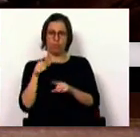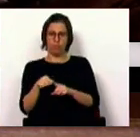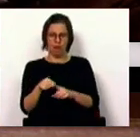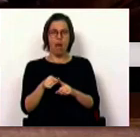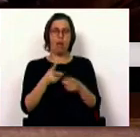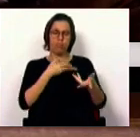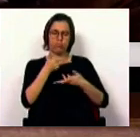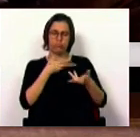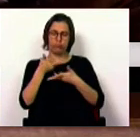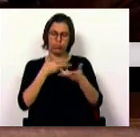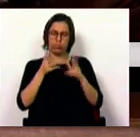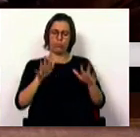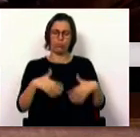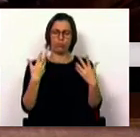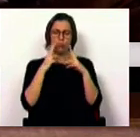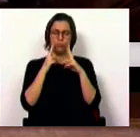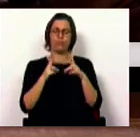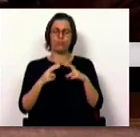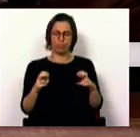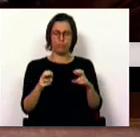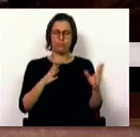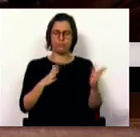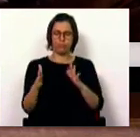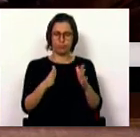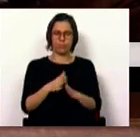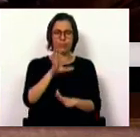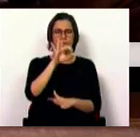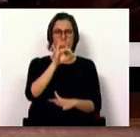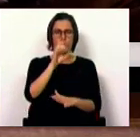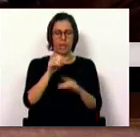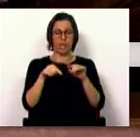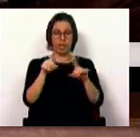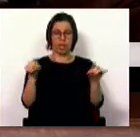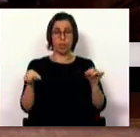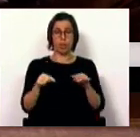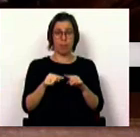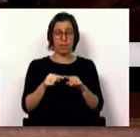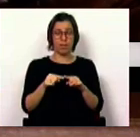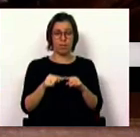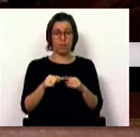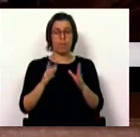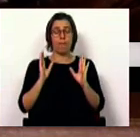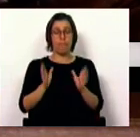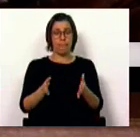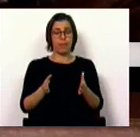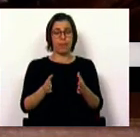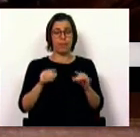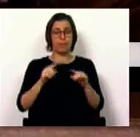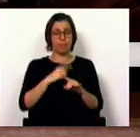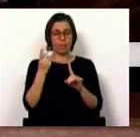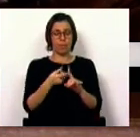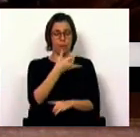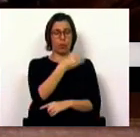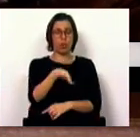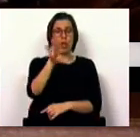designadamente, que permitiu identificar cerca de 80 estabelecimentos que, já ao longo do ano